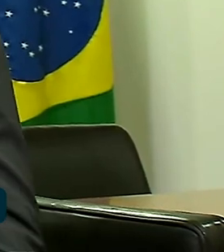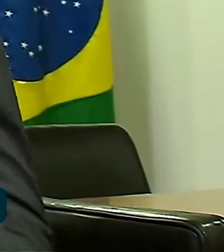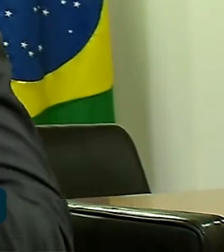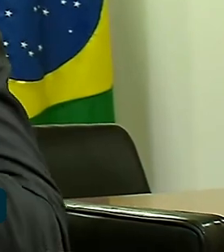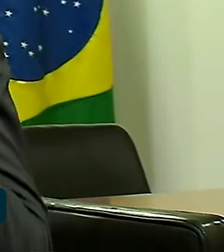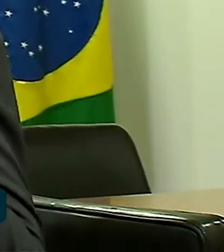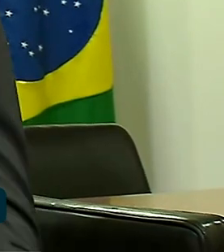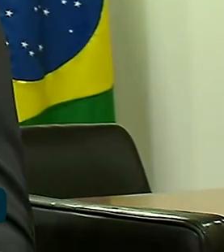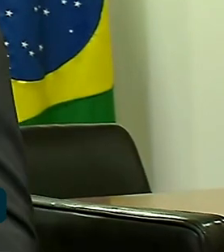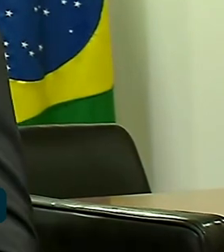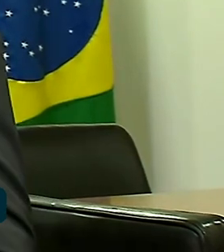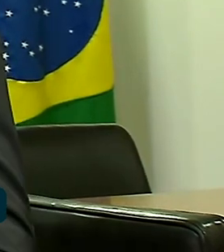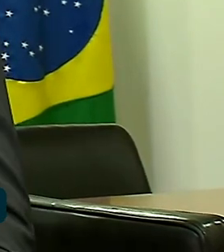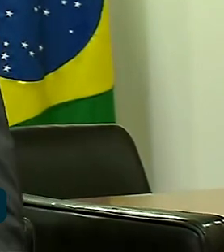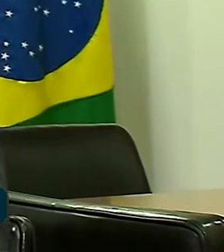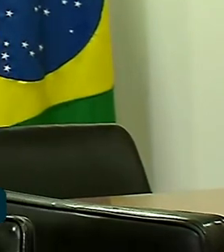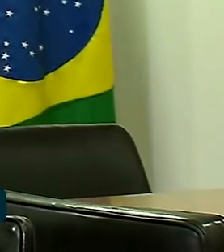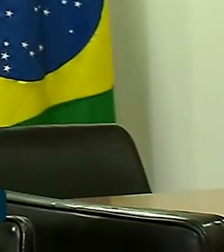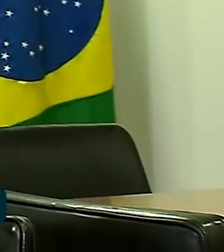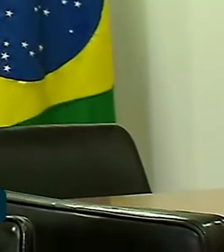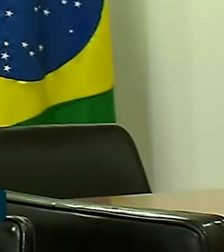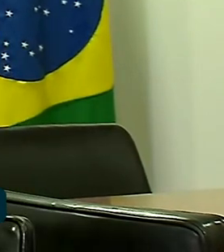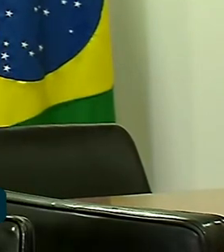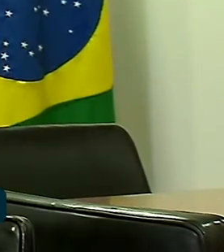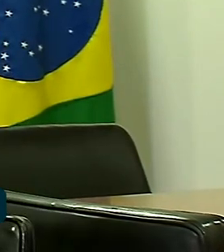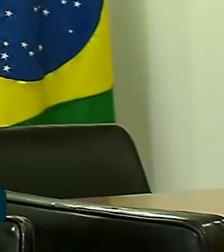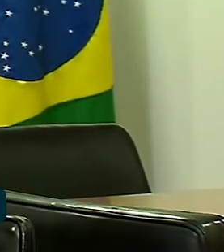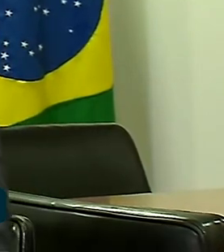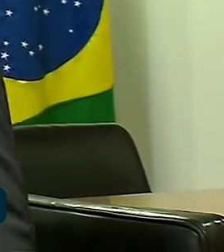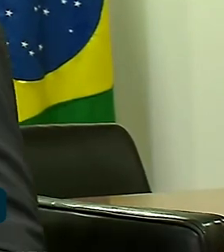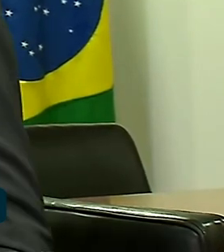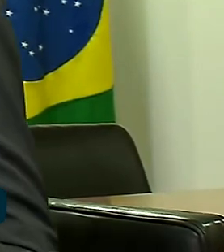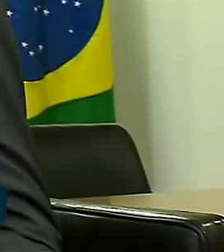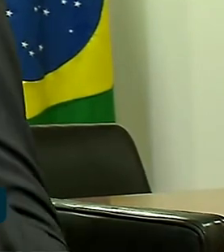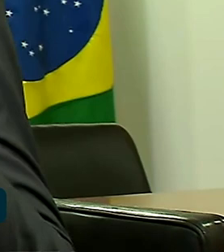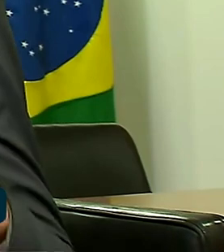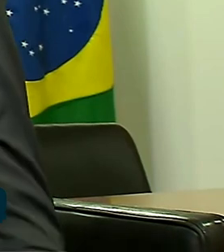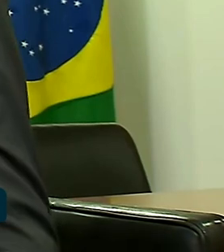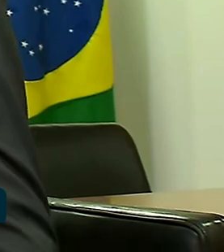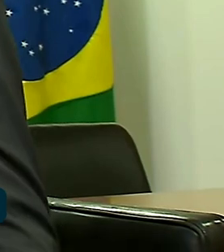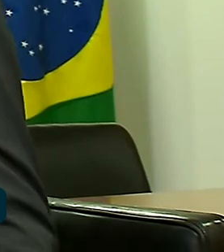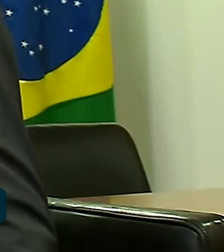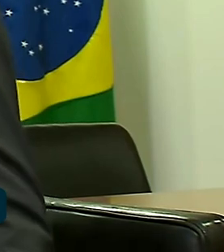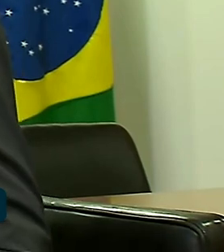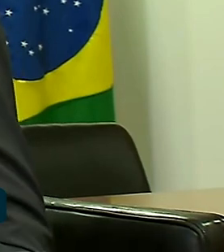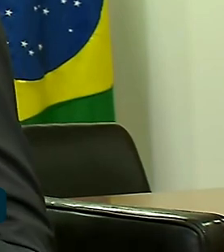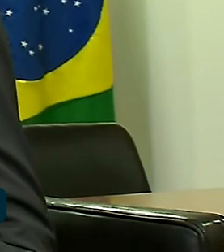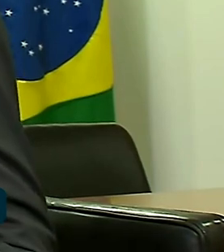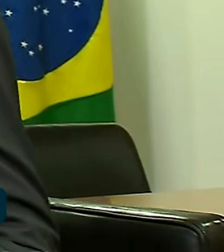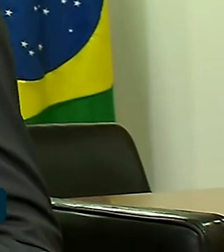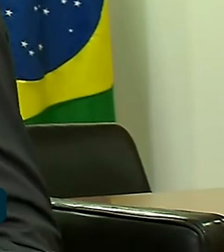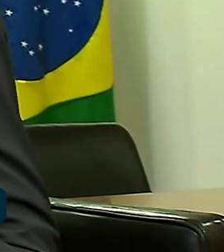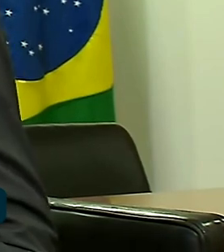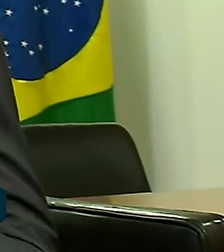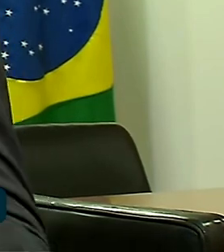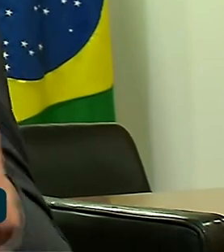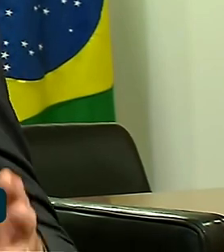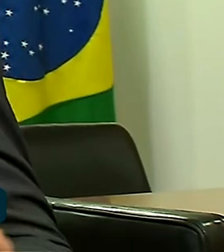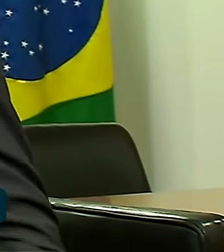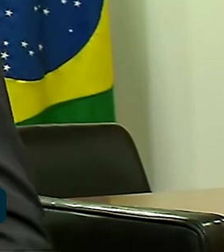fiscal e o ajuste orçamentário. E a quinta prioridade era, na composição das comissões, a gente poder